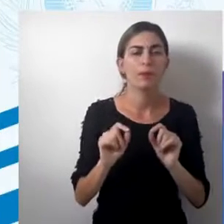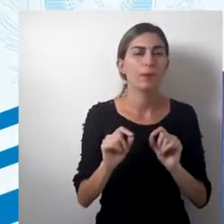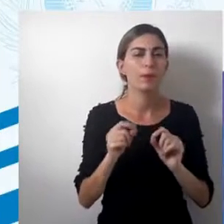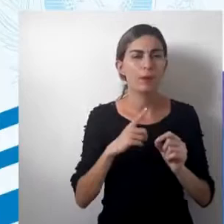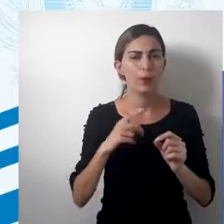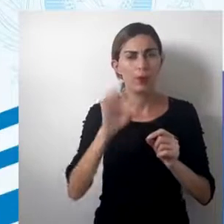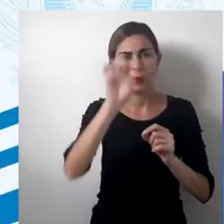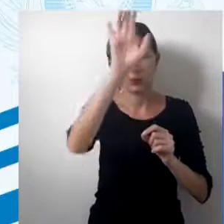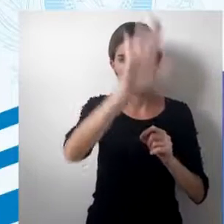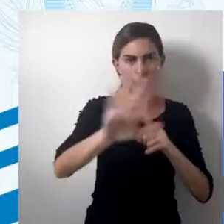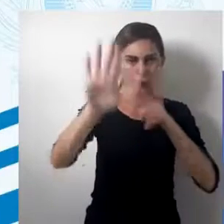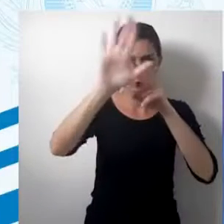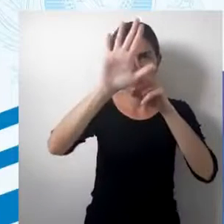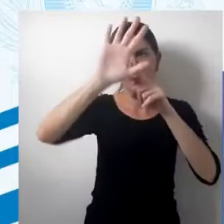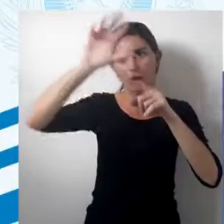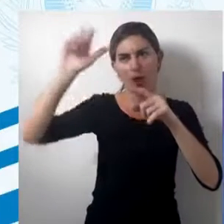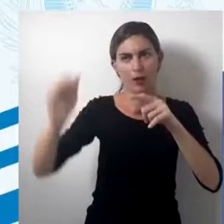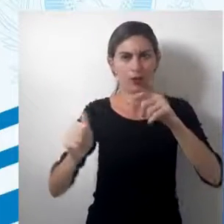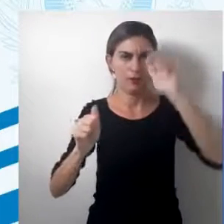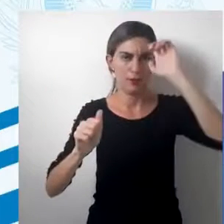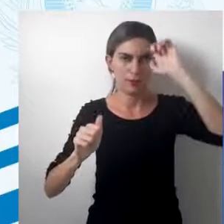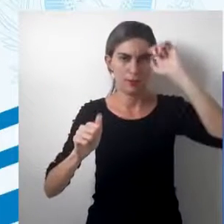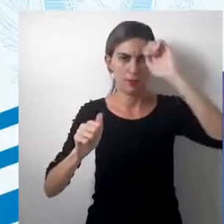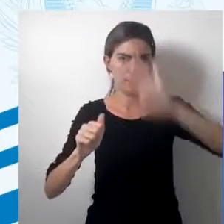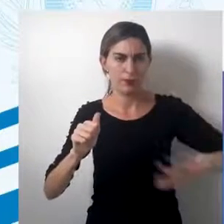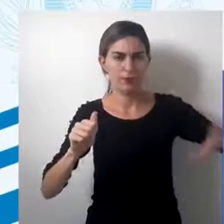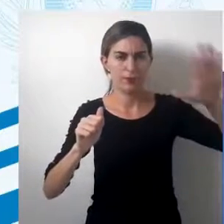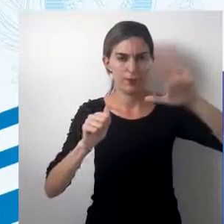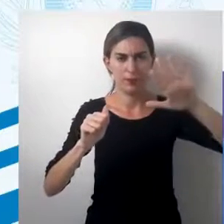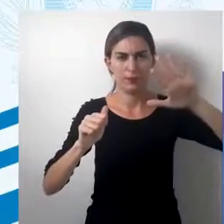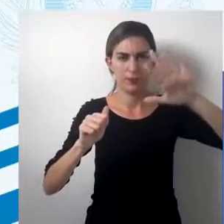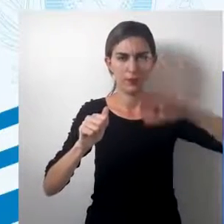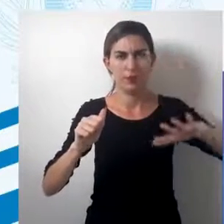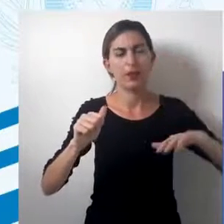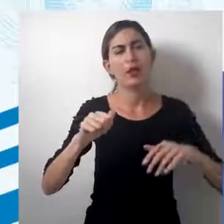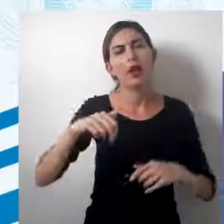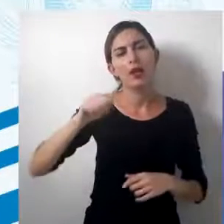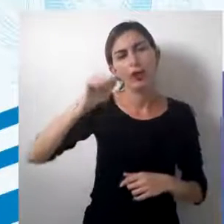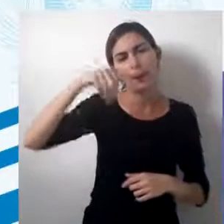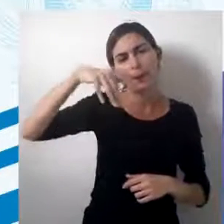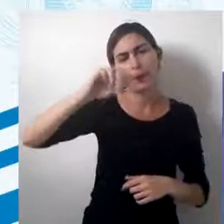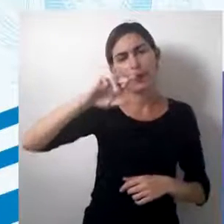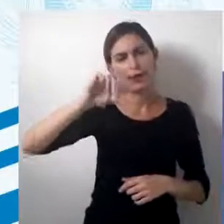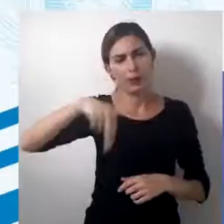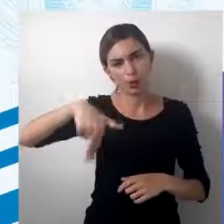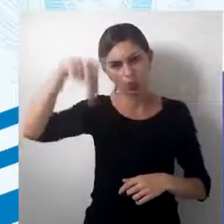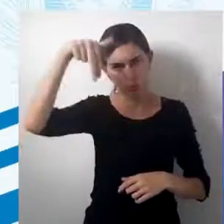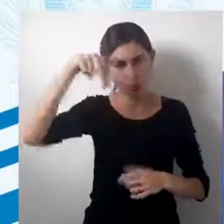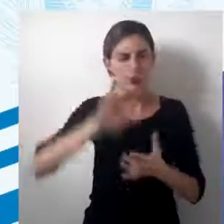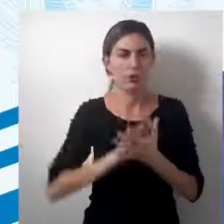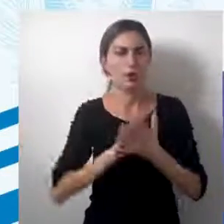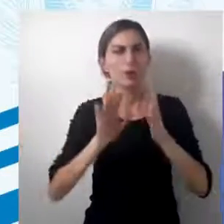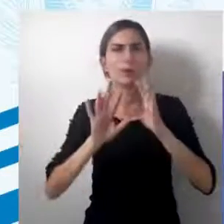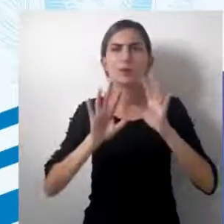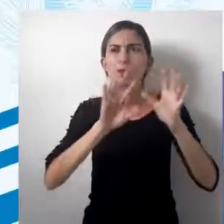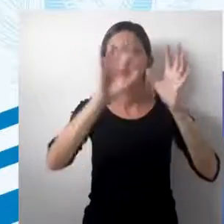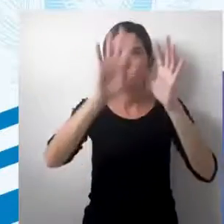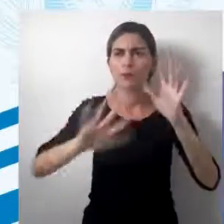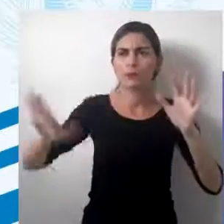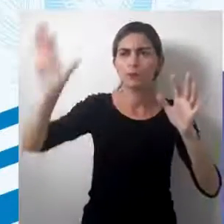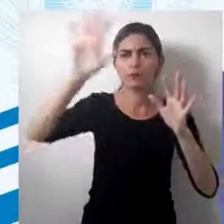predominantemente, pela Europa, pela Ásia e pela América do Norte. Os meridianos formam uma rede de linhas